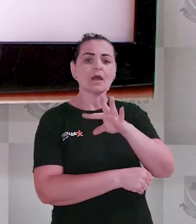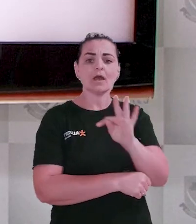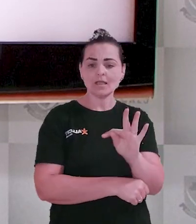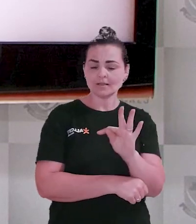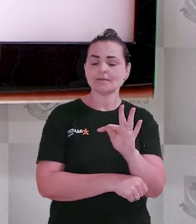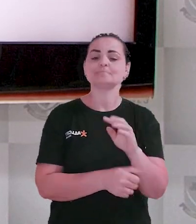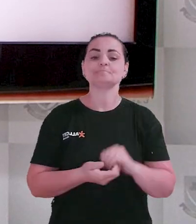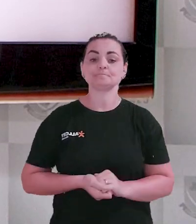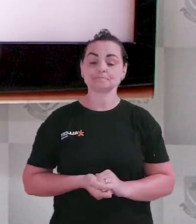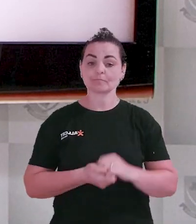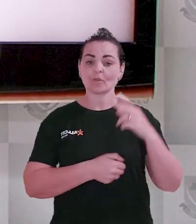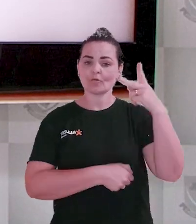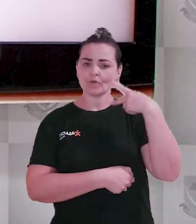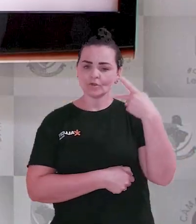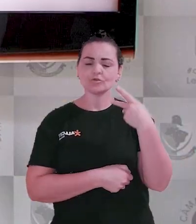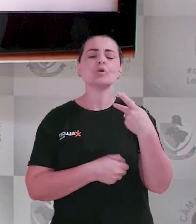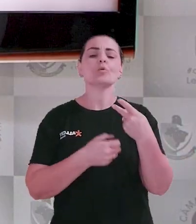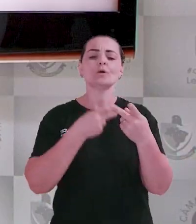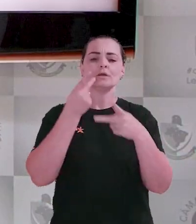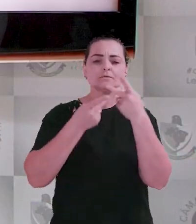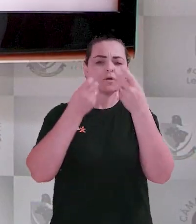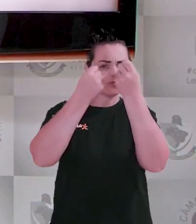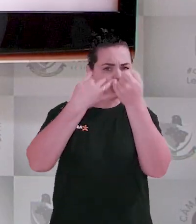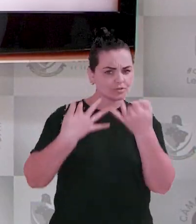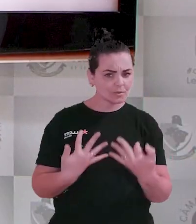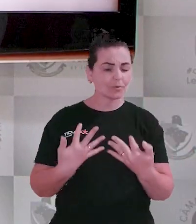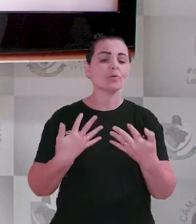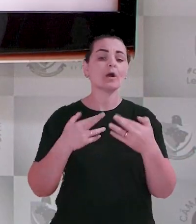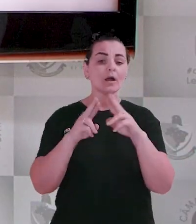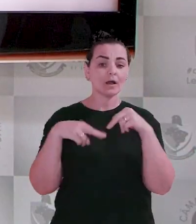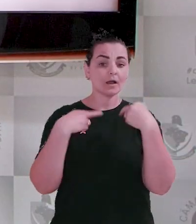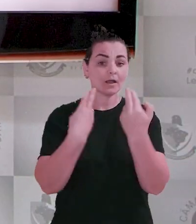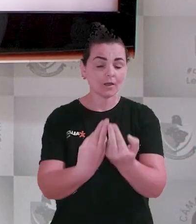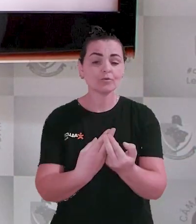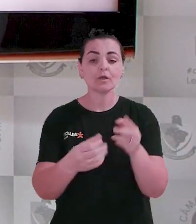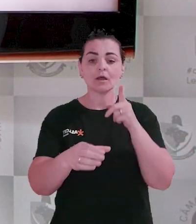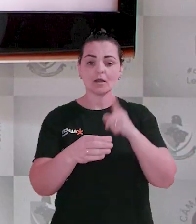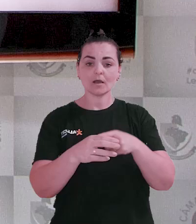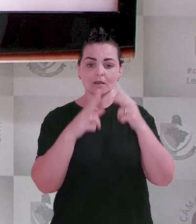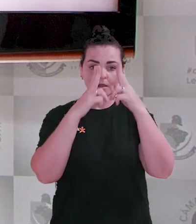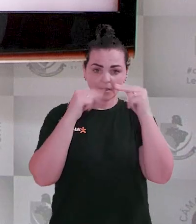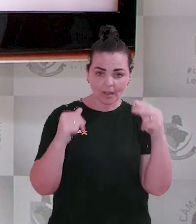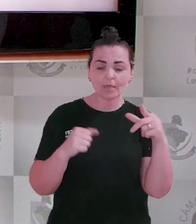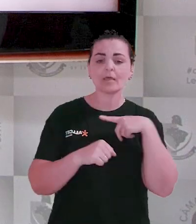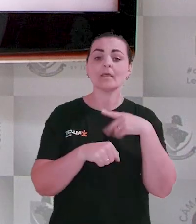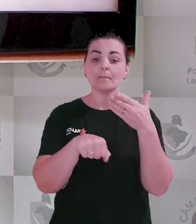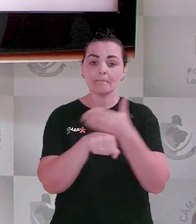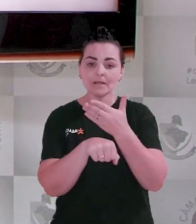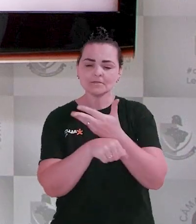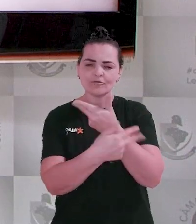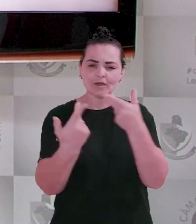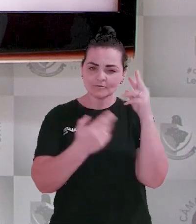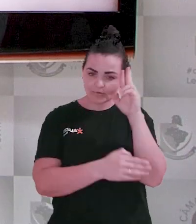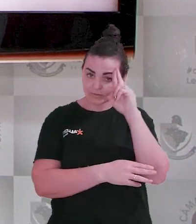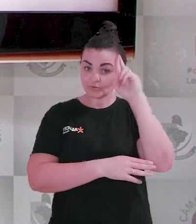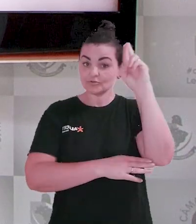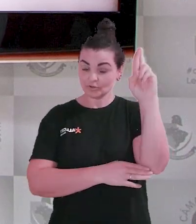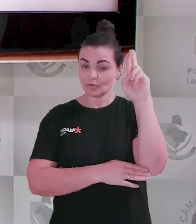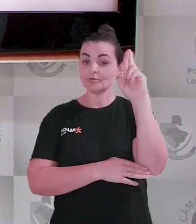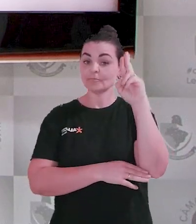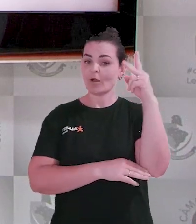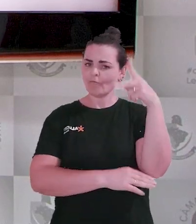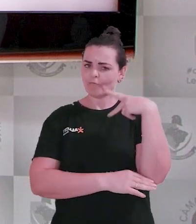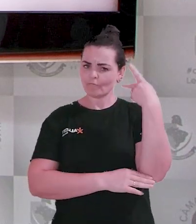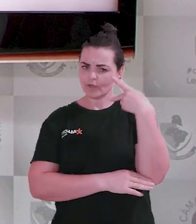para o transporte de passageiros. Livramento compartilhou detalhes de uma reunião realizada em Florianópolis, na qual